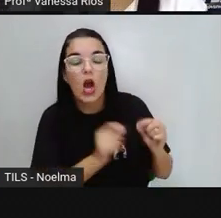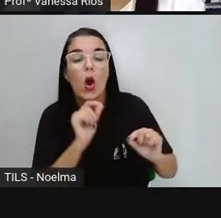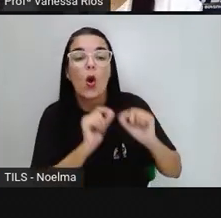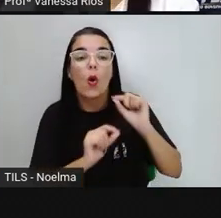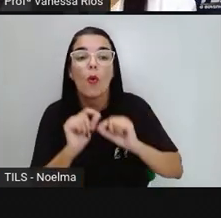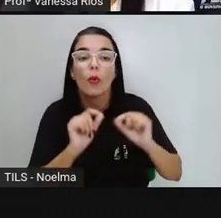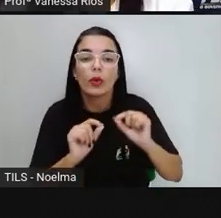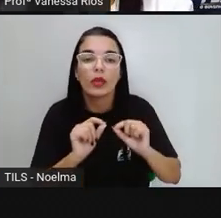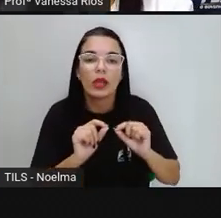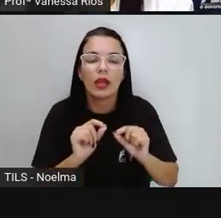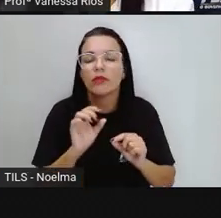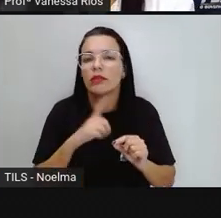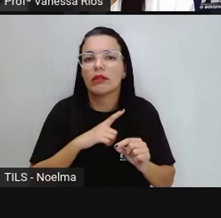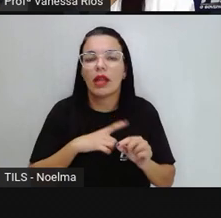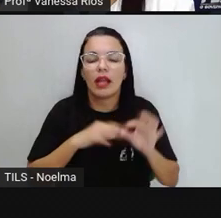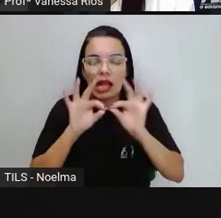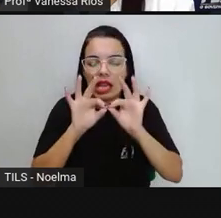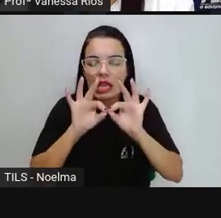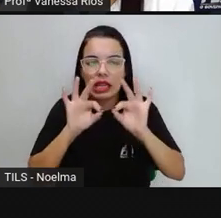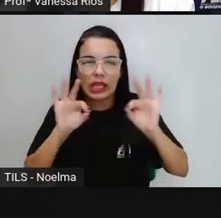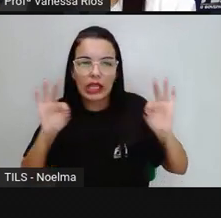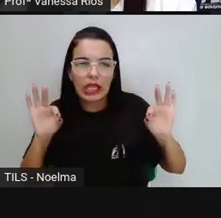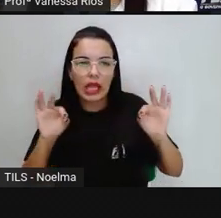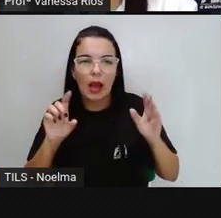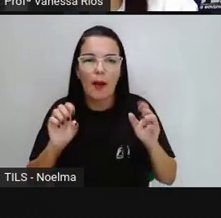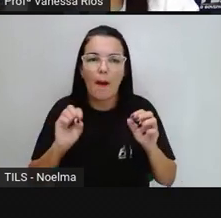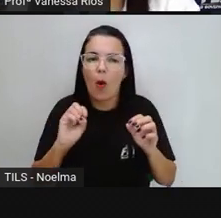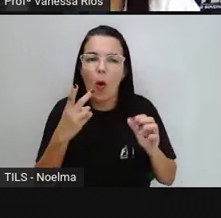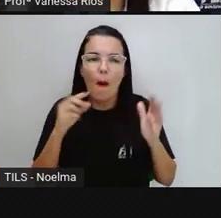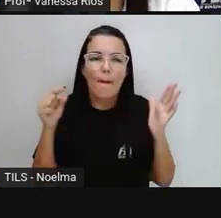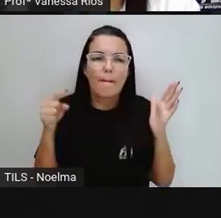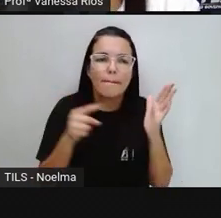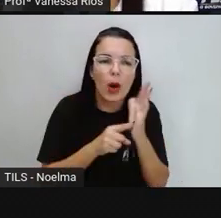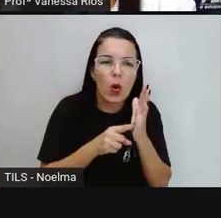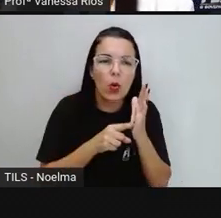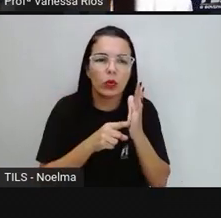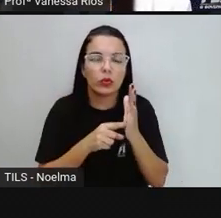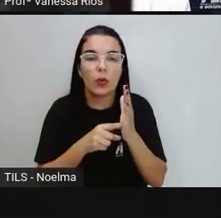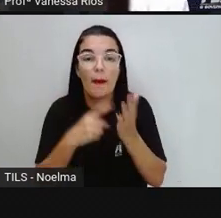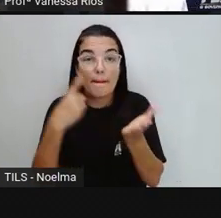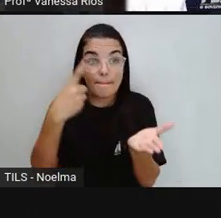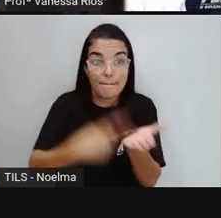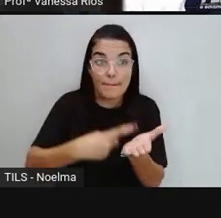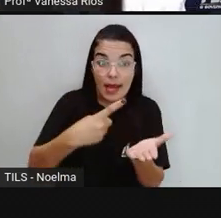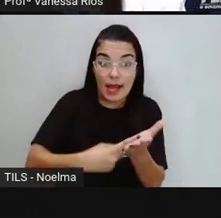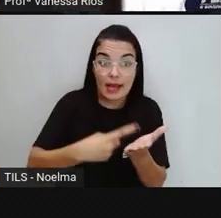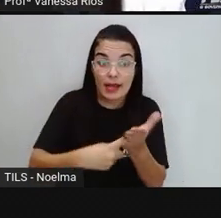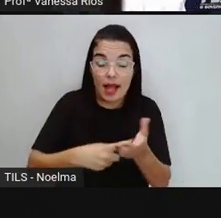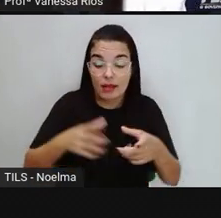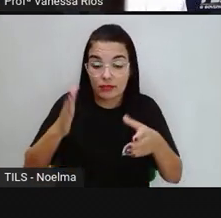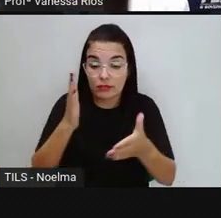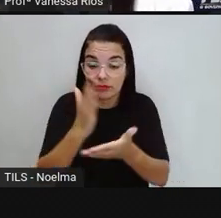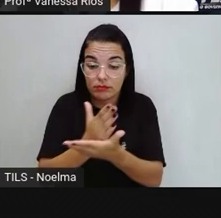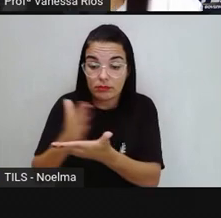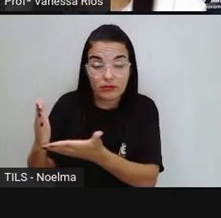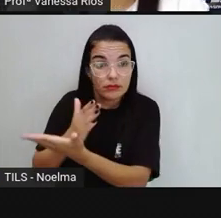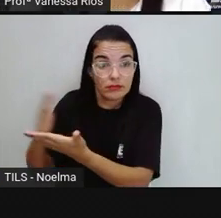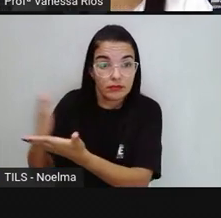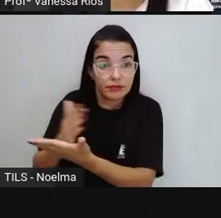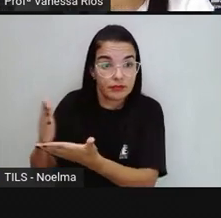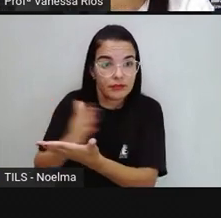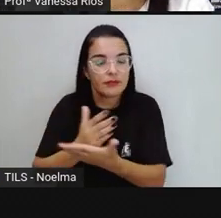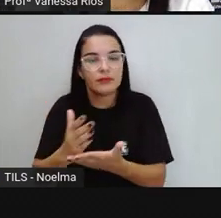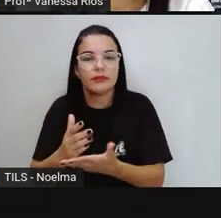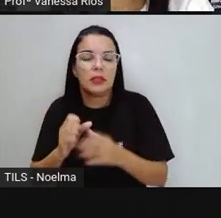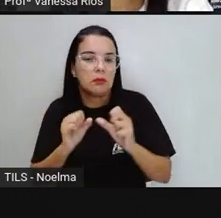linhas, pontos para demarcar território, demarcar espaços que podem ser